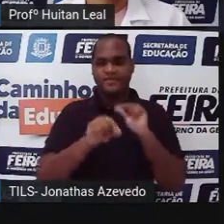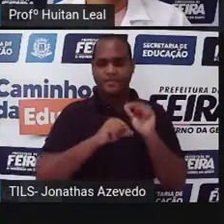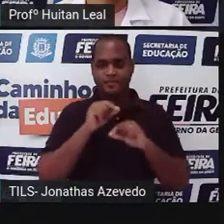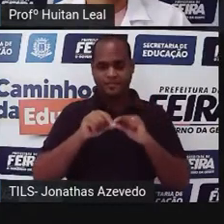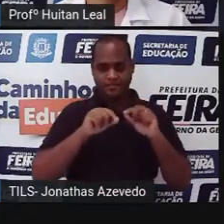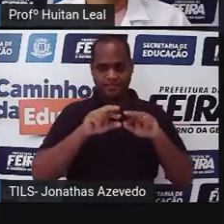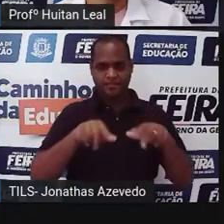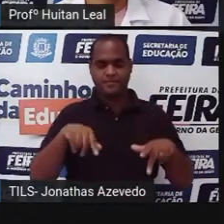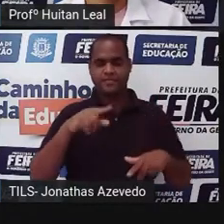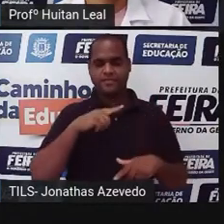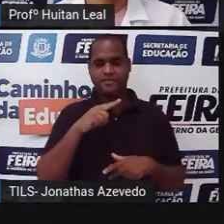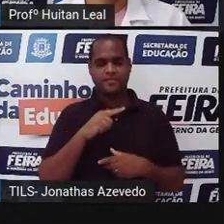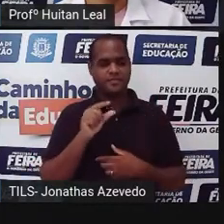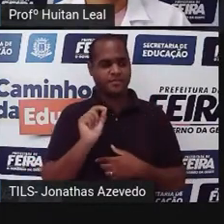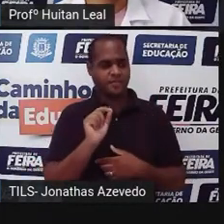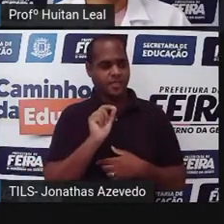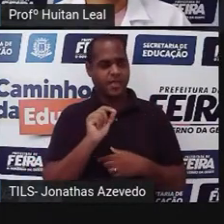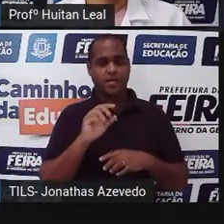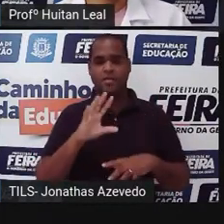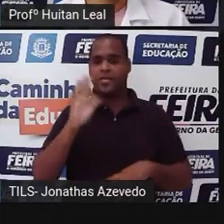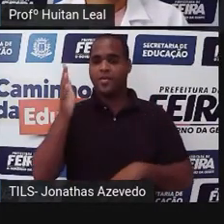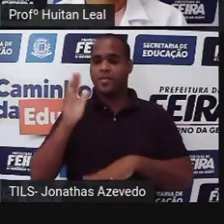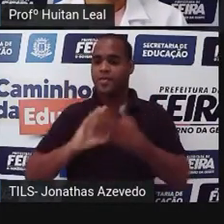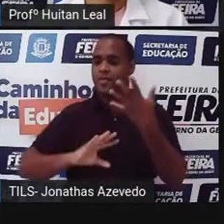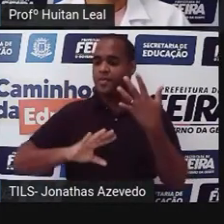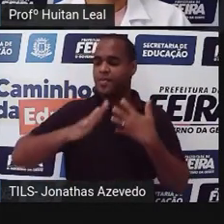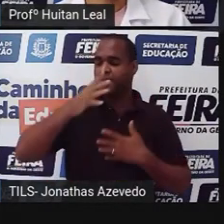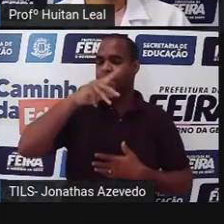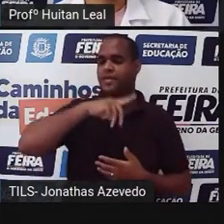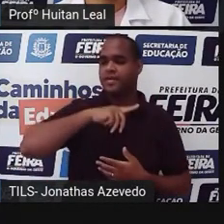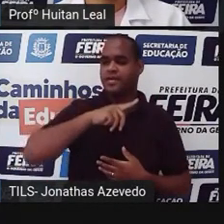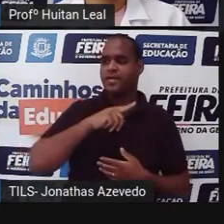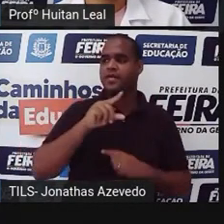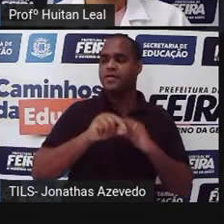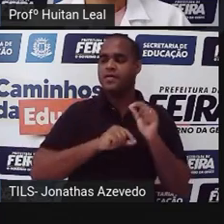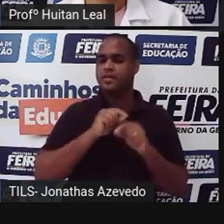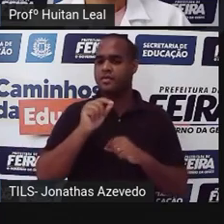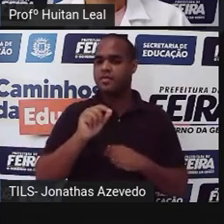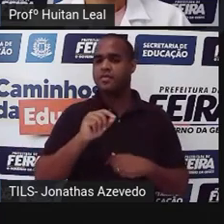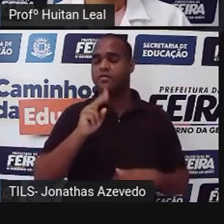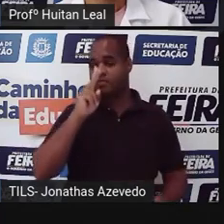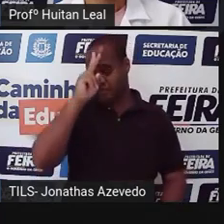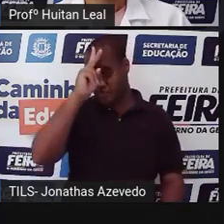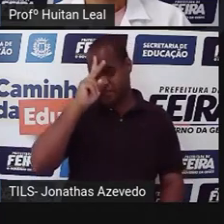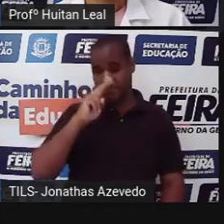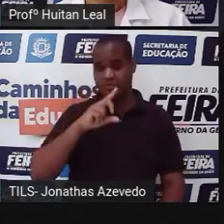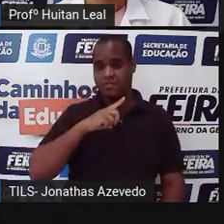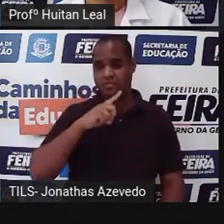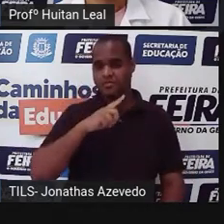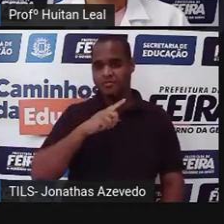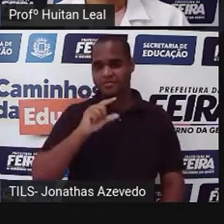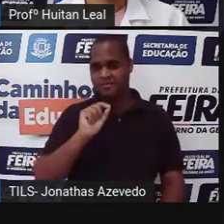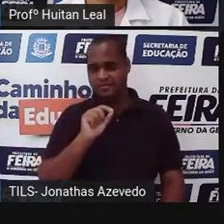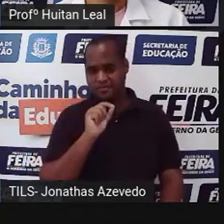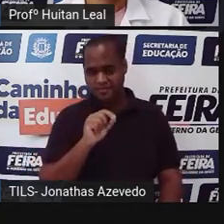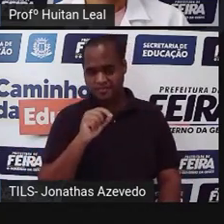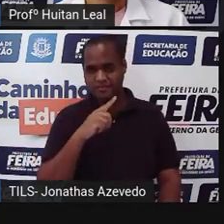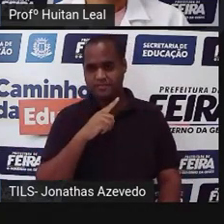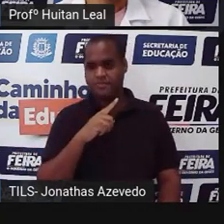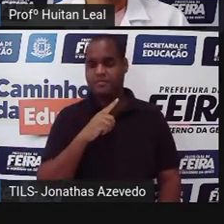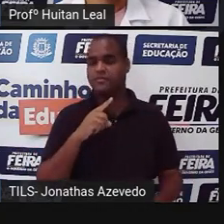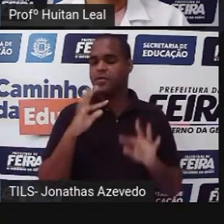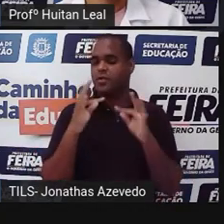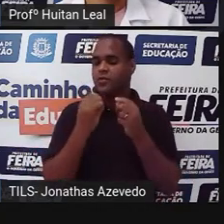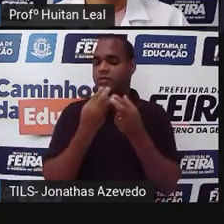enredo, nós vimos que foi tudo que aconteceu, toda a trama da história e tudo nesse caso